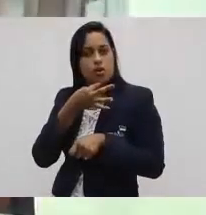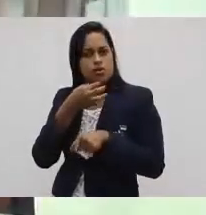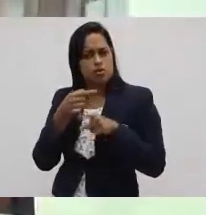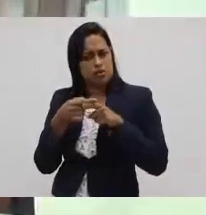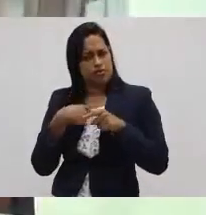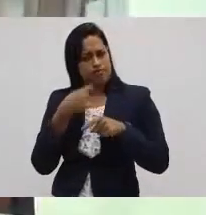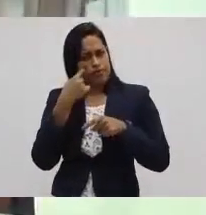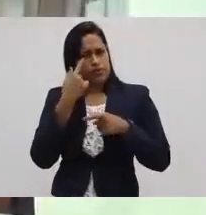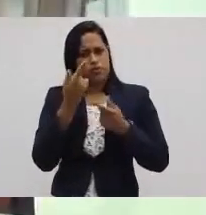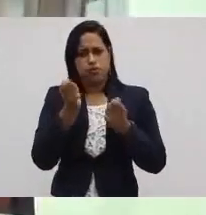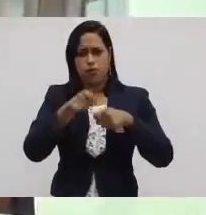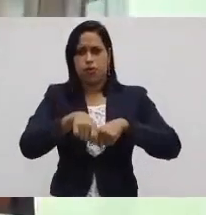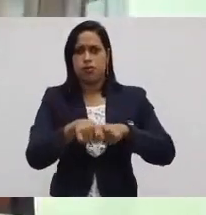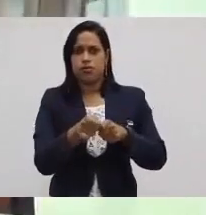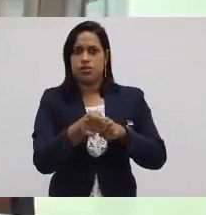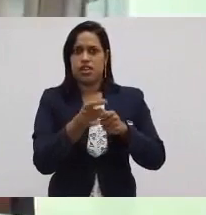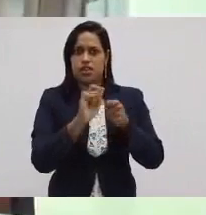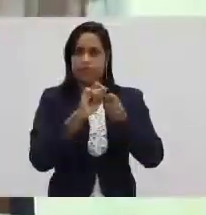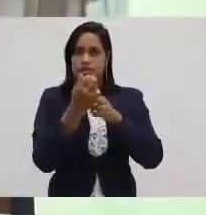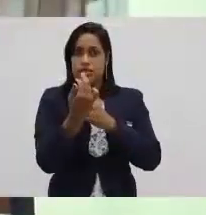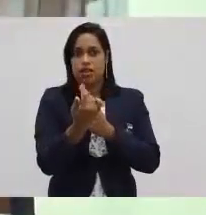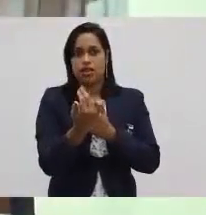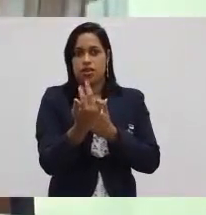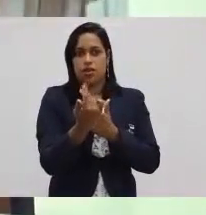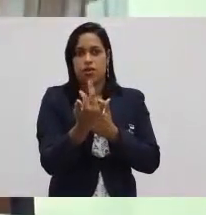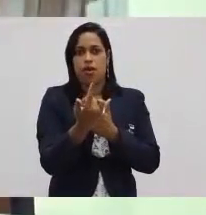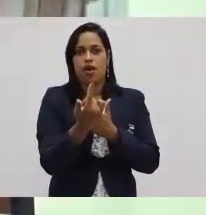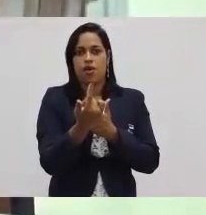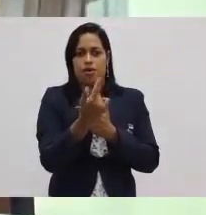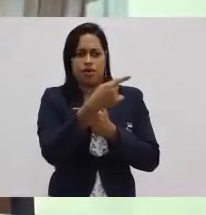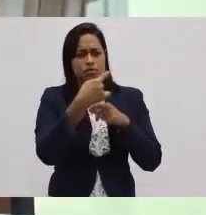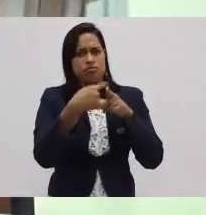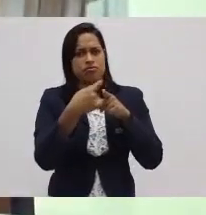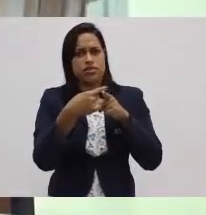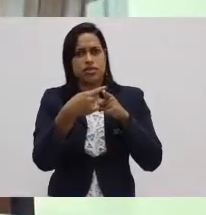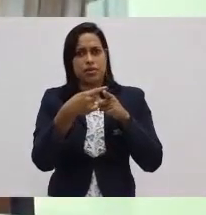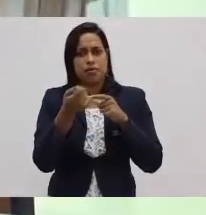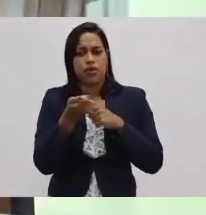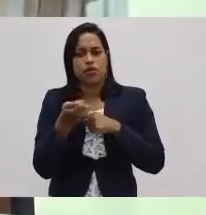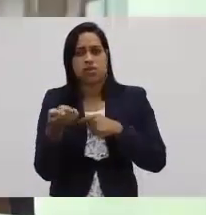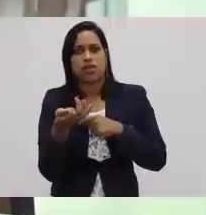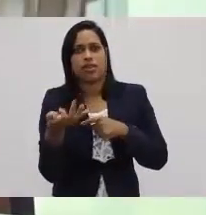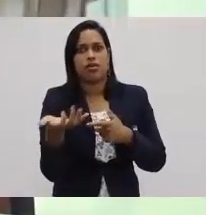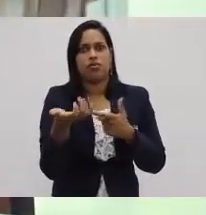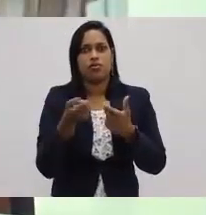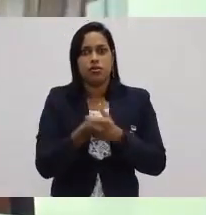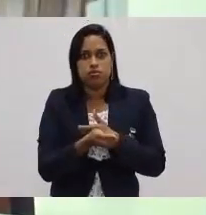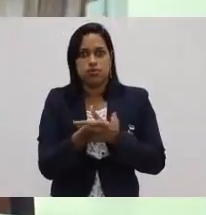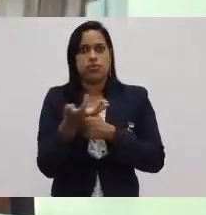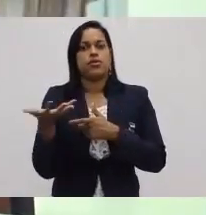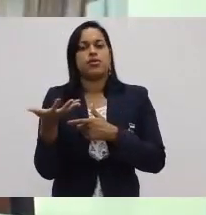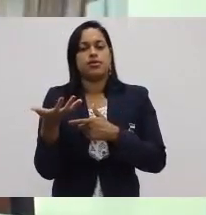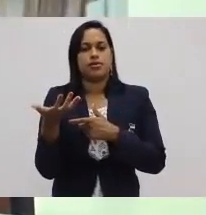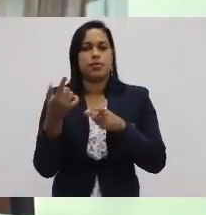conseguir aplicar na Toyota o mesmo processo de produção em massa. Por quê? O Japão era bem diferente dos Estados Unidos,